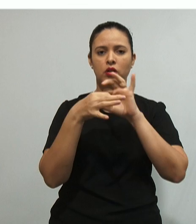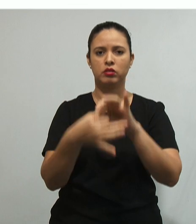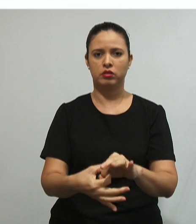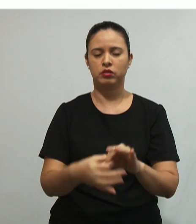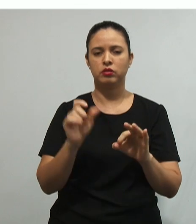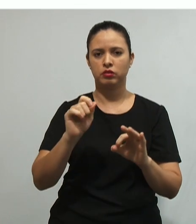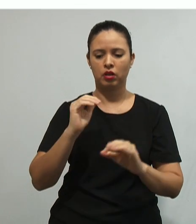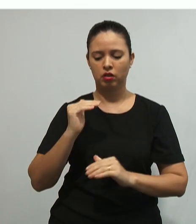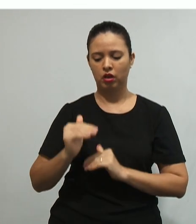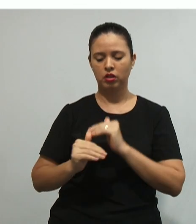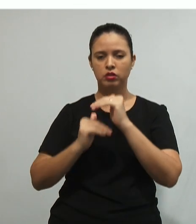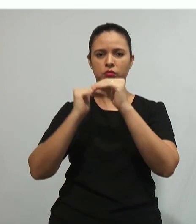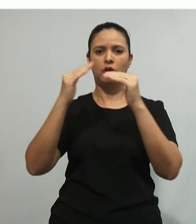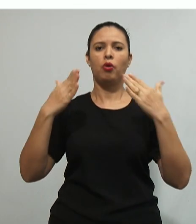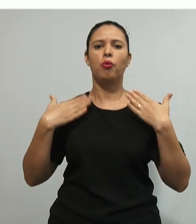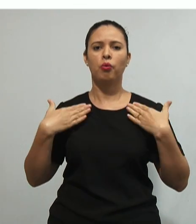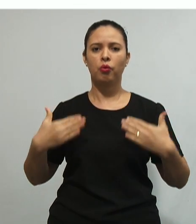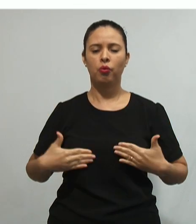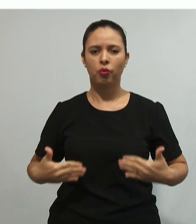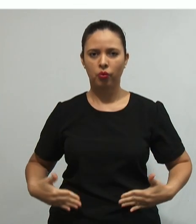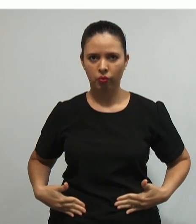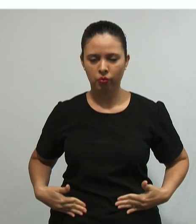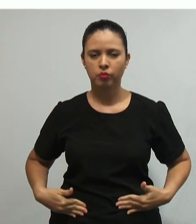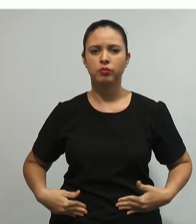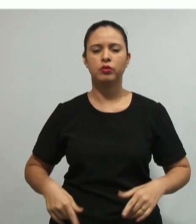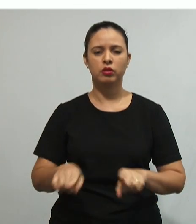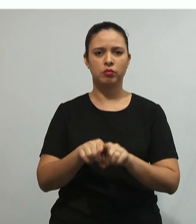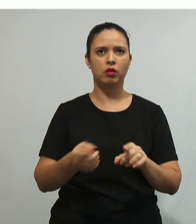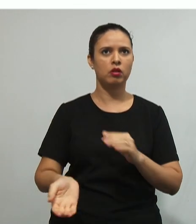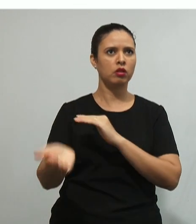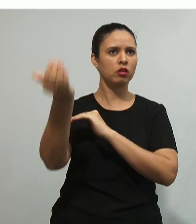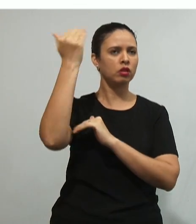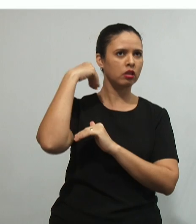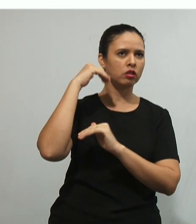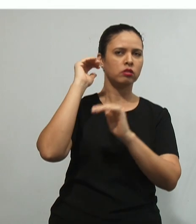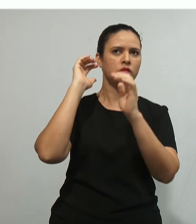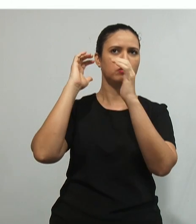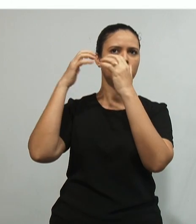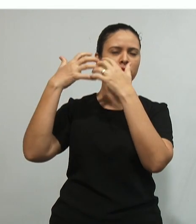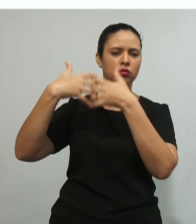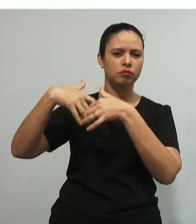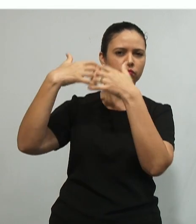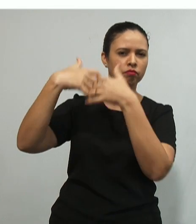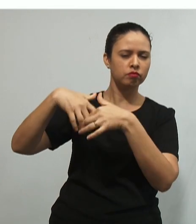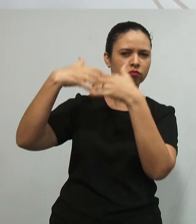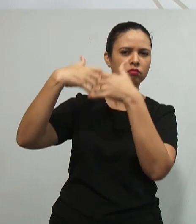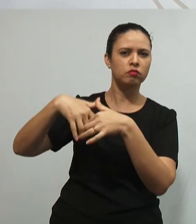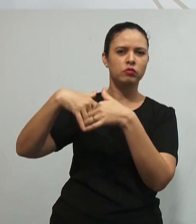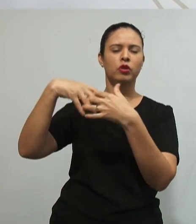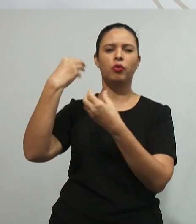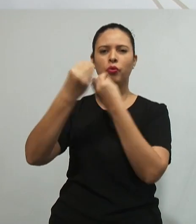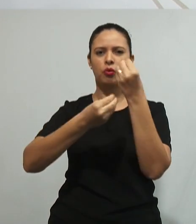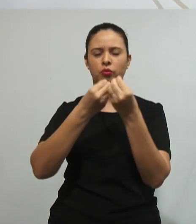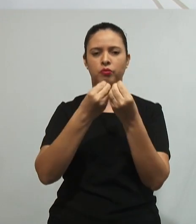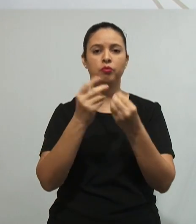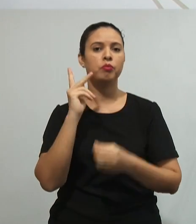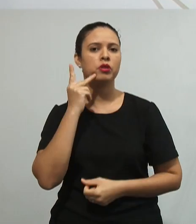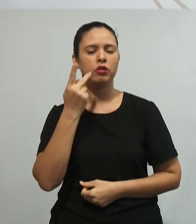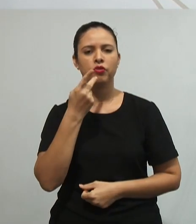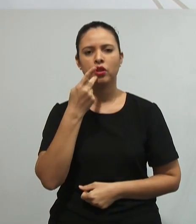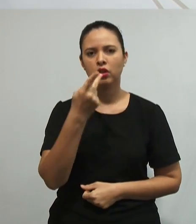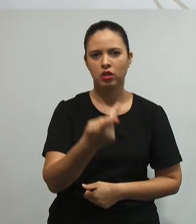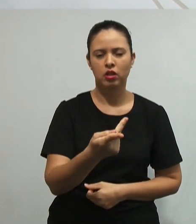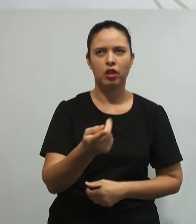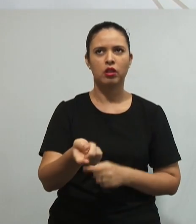crescimento orgânico e a maturação do sistema nervoso. Então, Piaget defendia, né, que o sistema